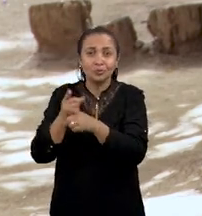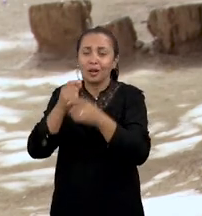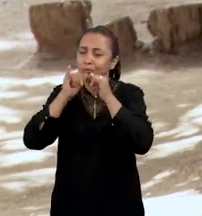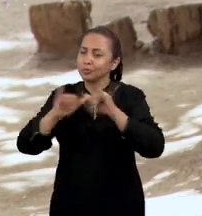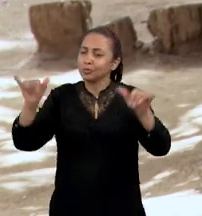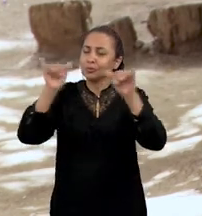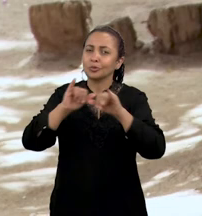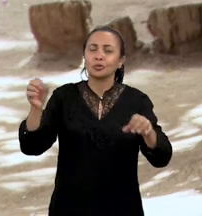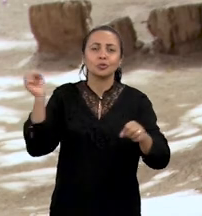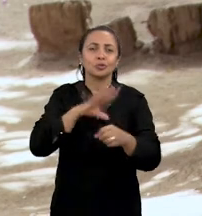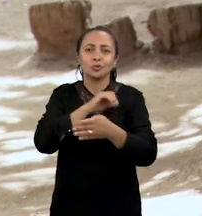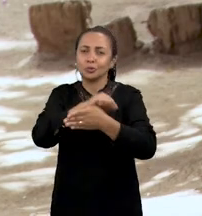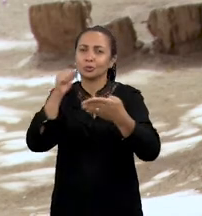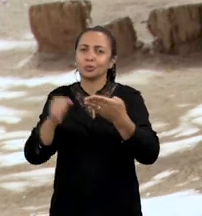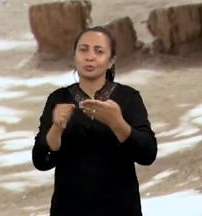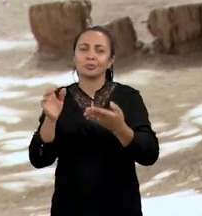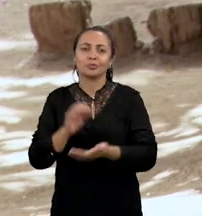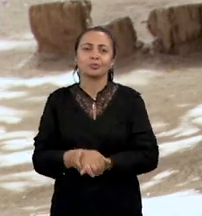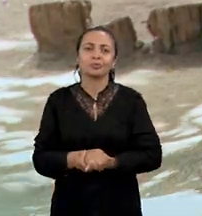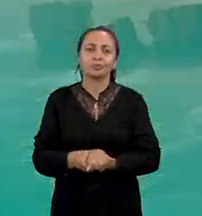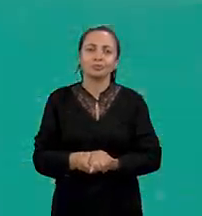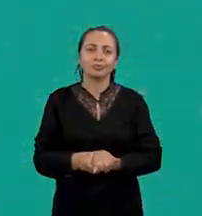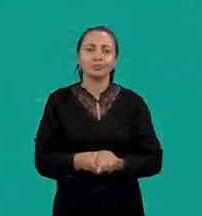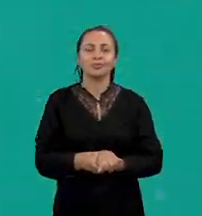e divulgação de novos cordelistas.